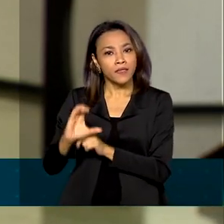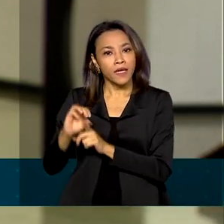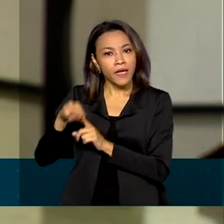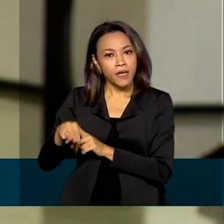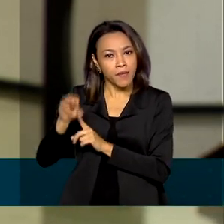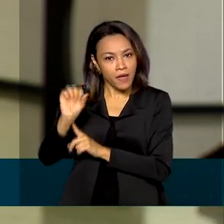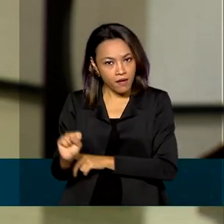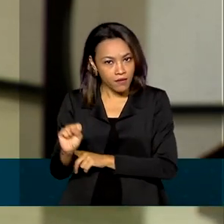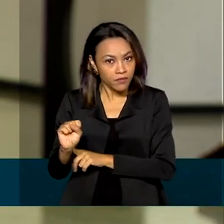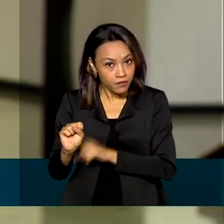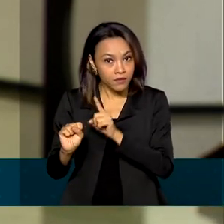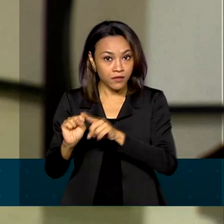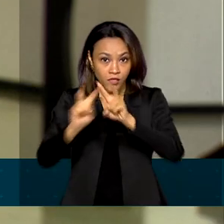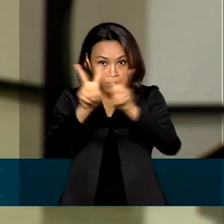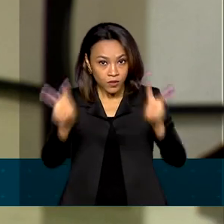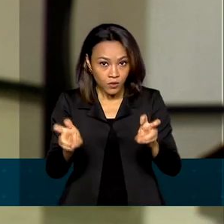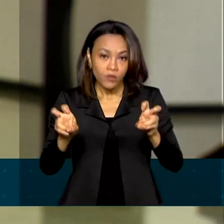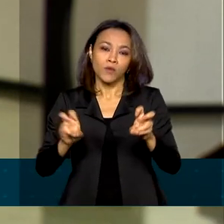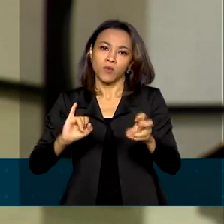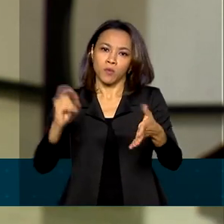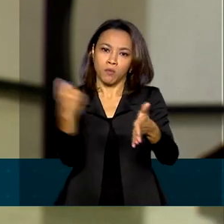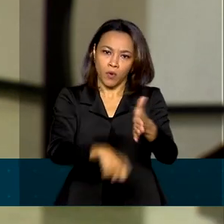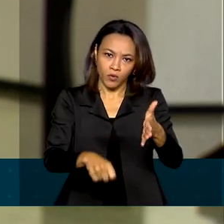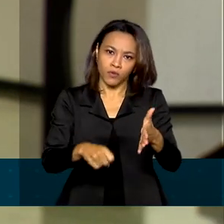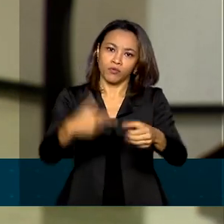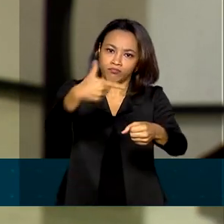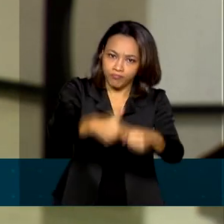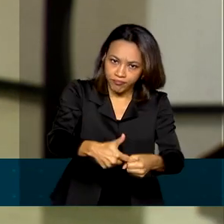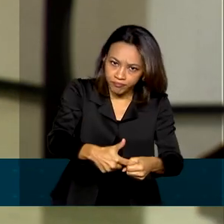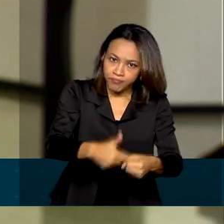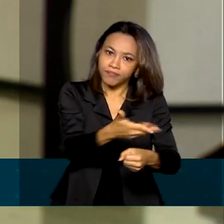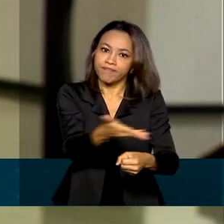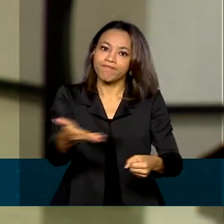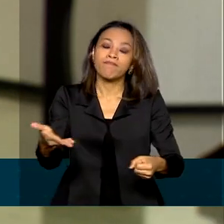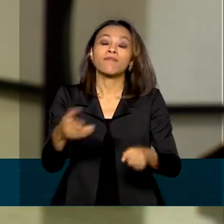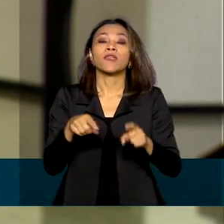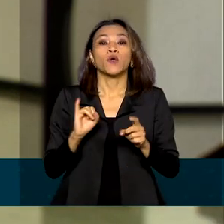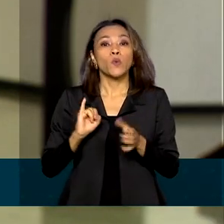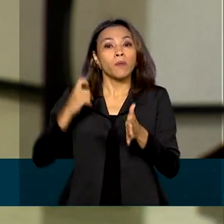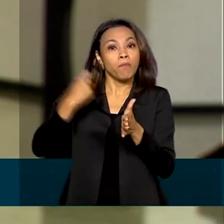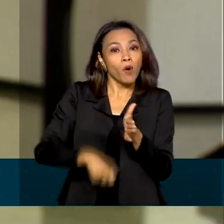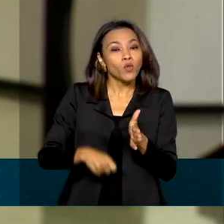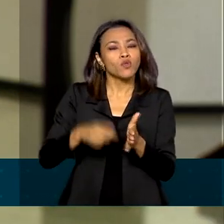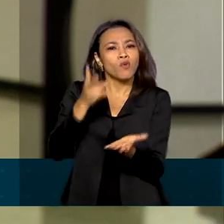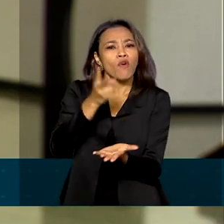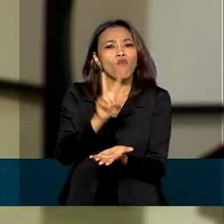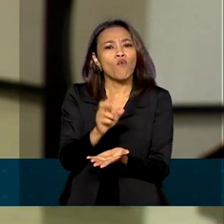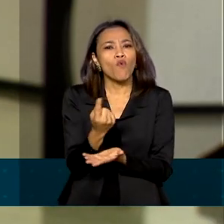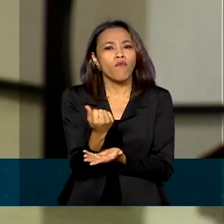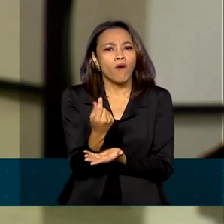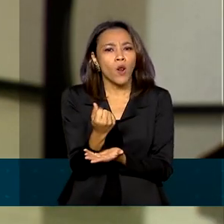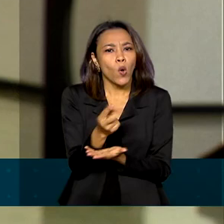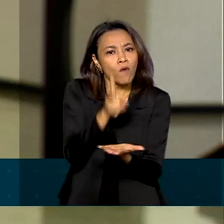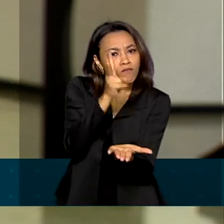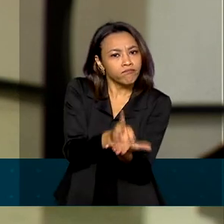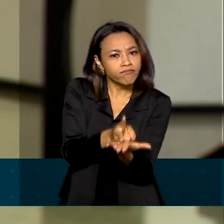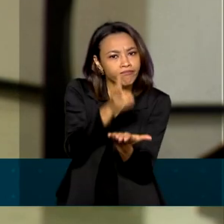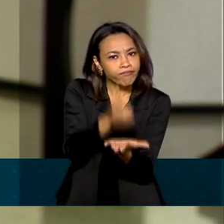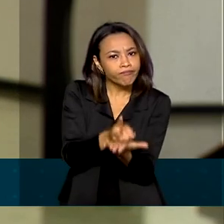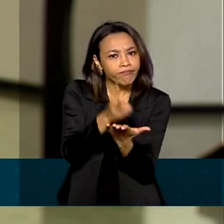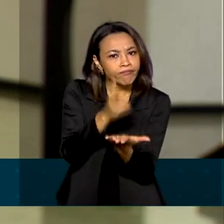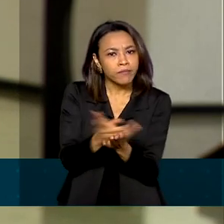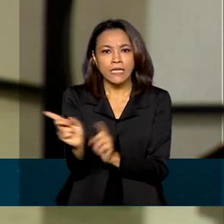sobre os combustíveis. A proposta também estabelece que o imposto tem um valor fixado em reais e não em